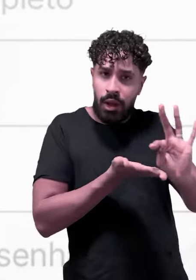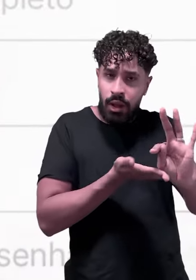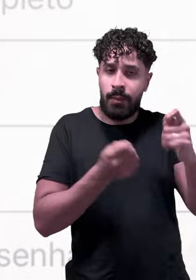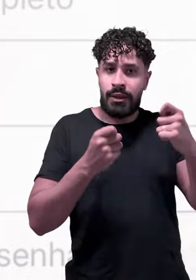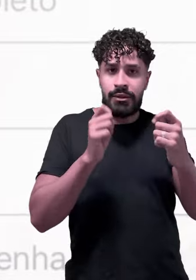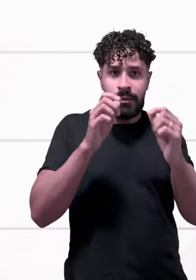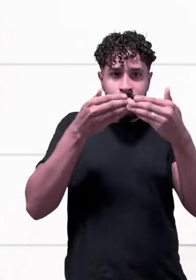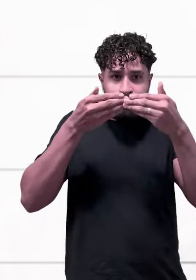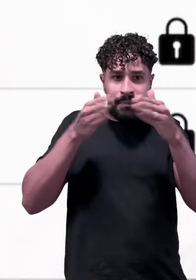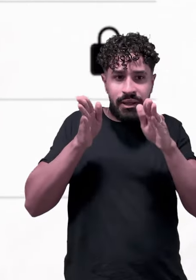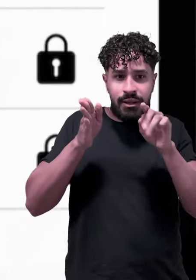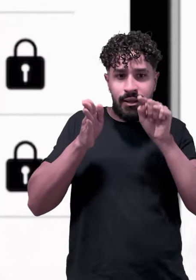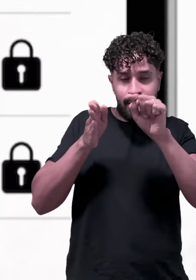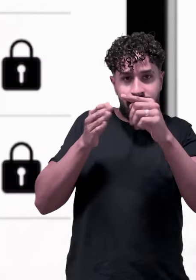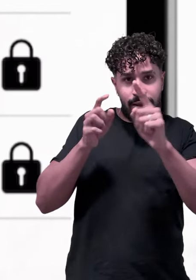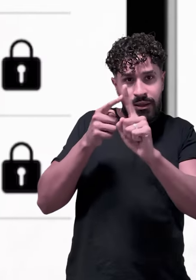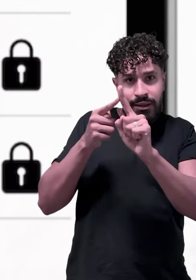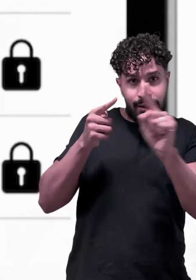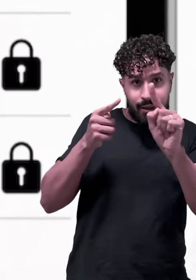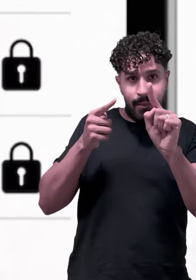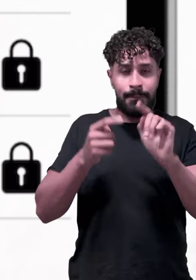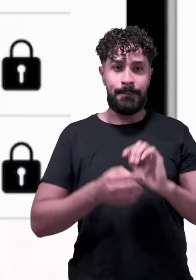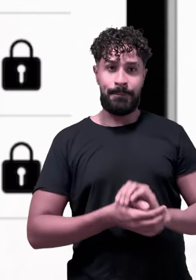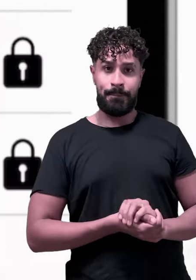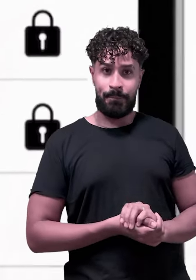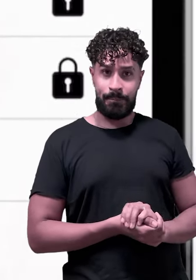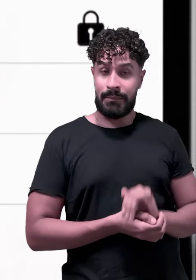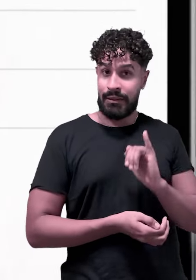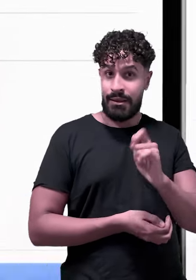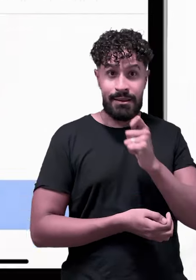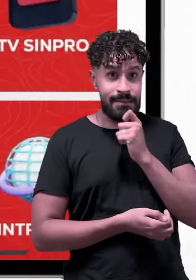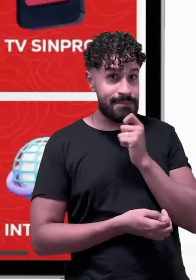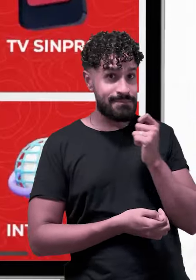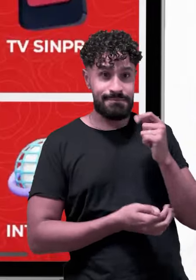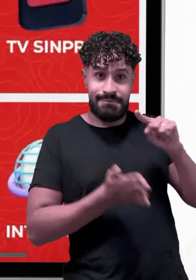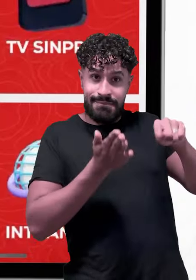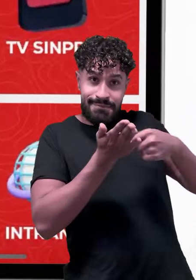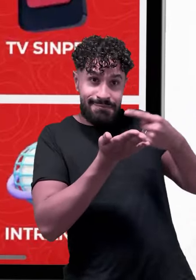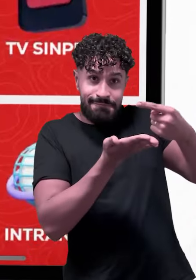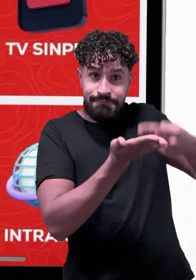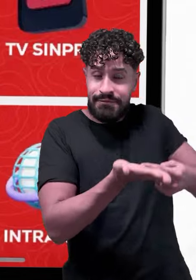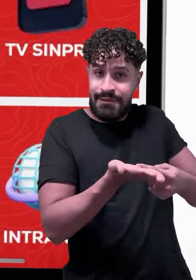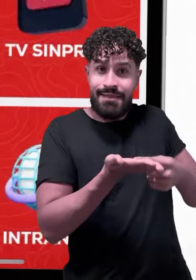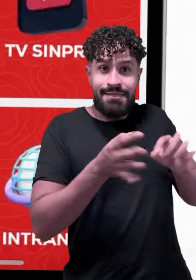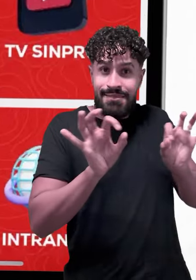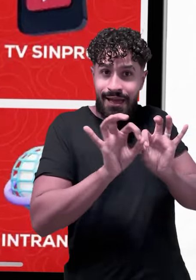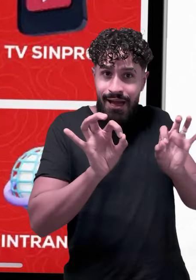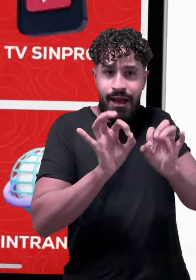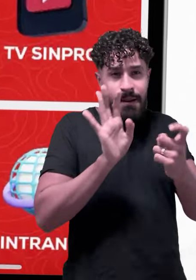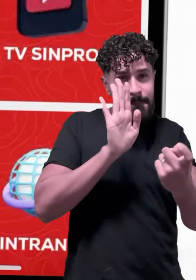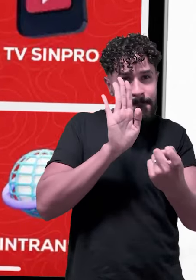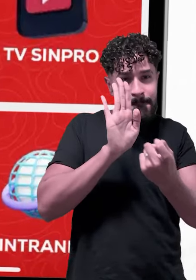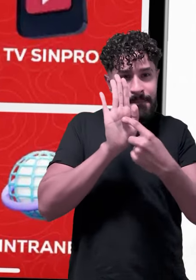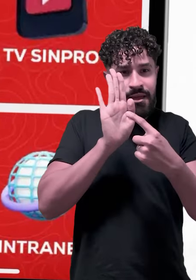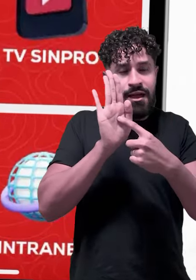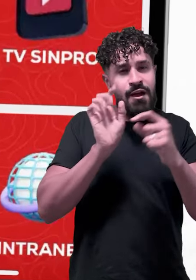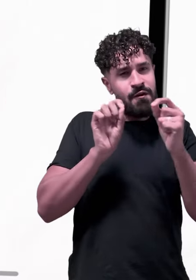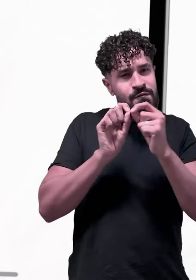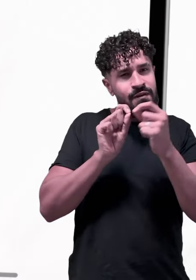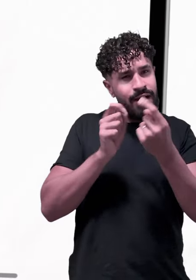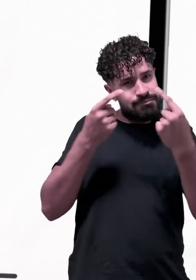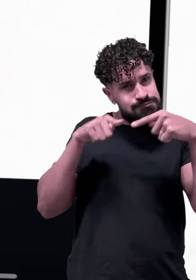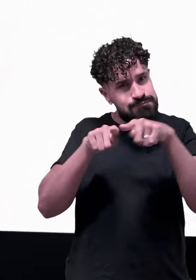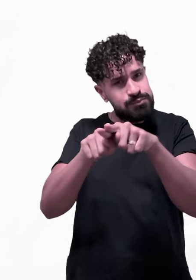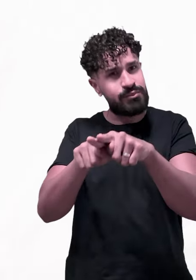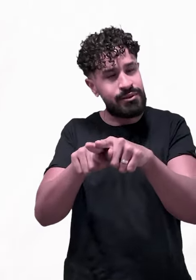contrato temporário, tem que ativar esta chavinha aqui. Se você ainda não é filiado ou filiada, clique aqui.